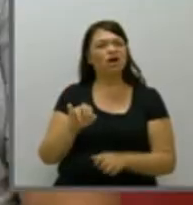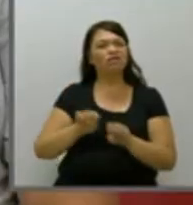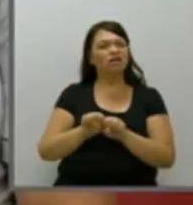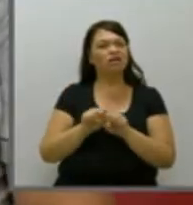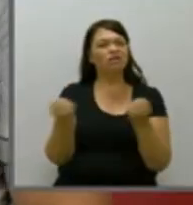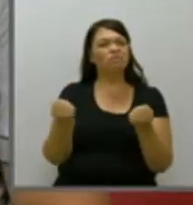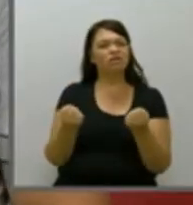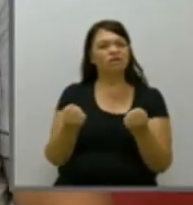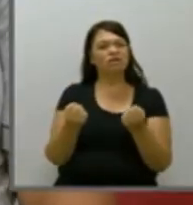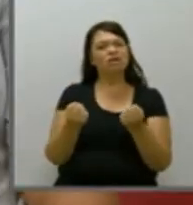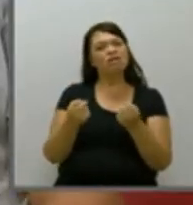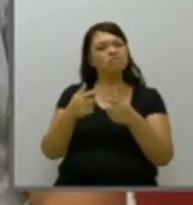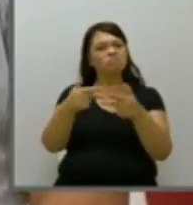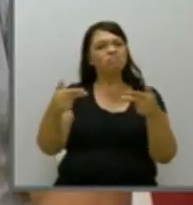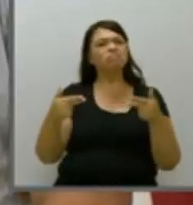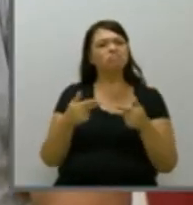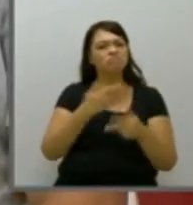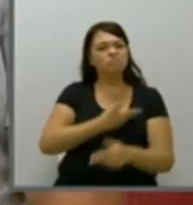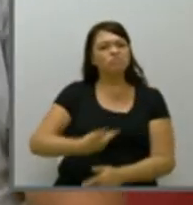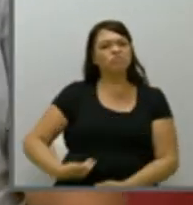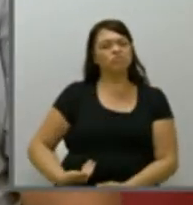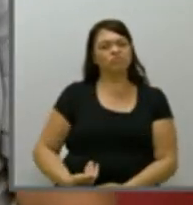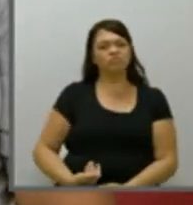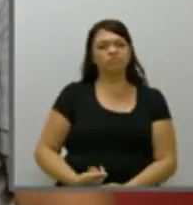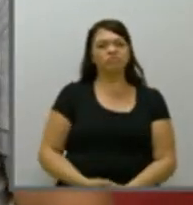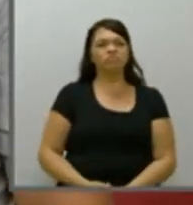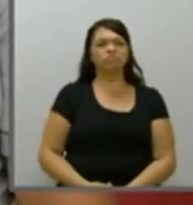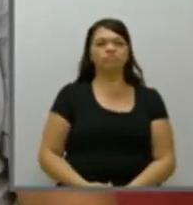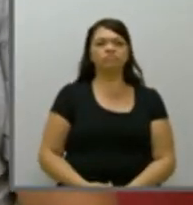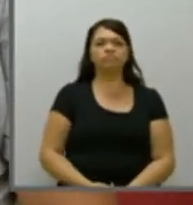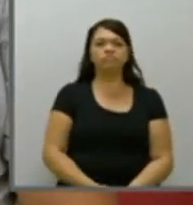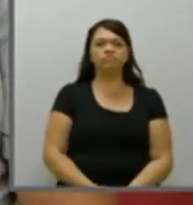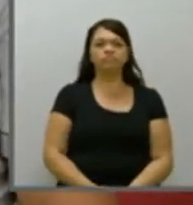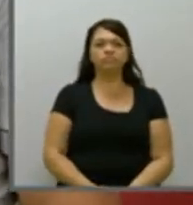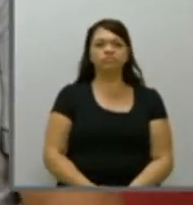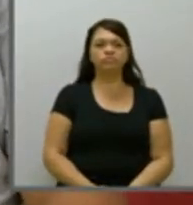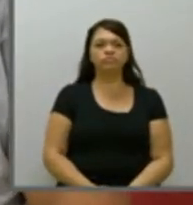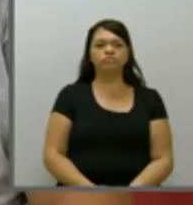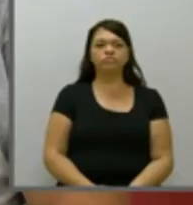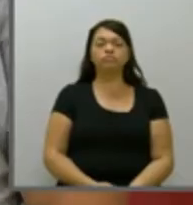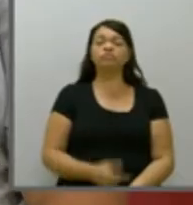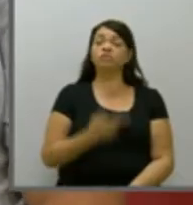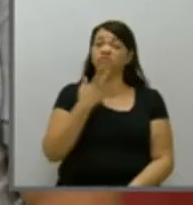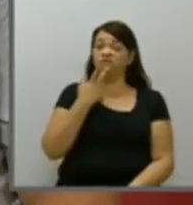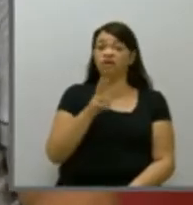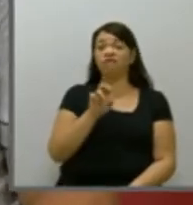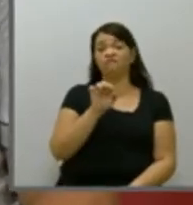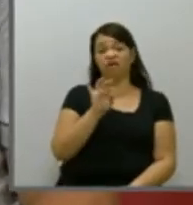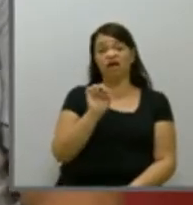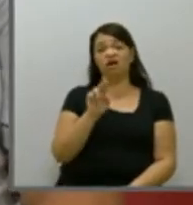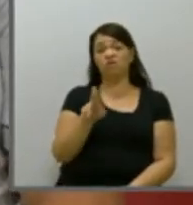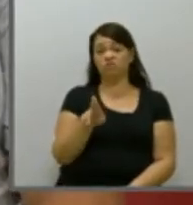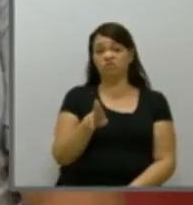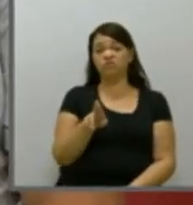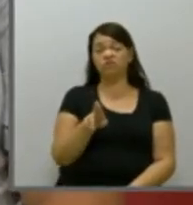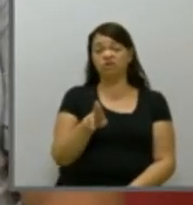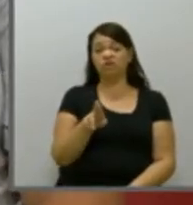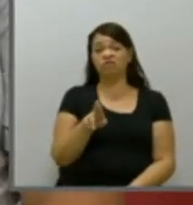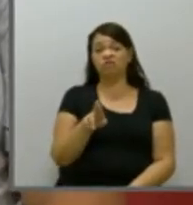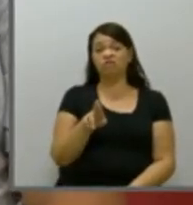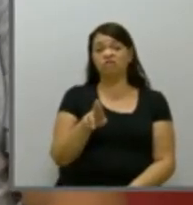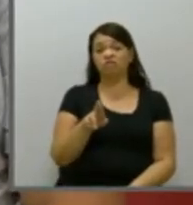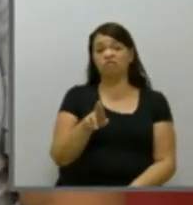público. Sartori. Queremos dizer que, infelizmente, o candidato Walter, ele fala